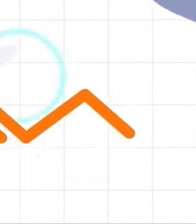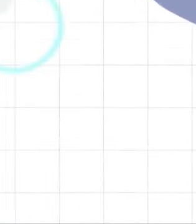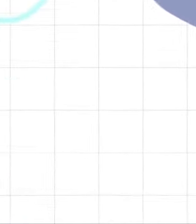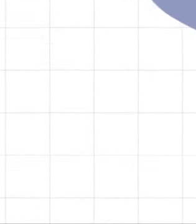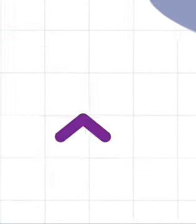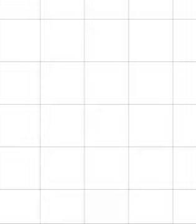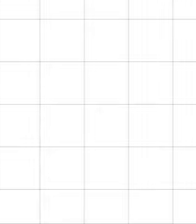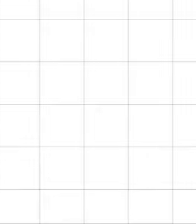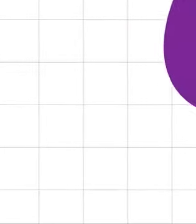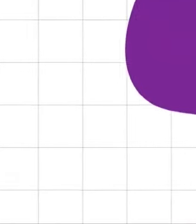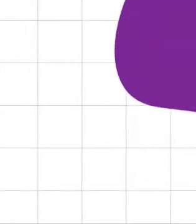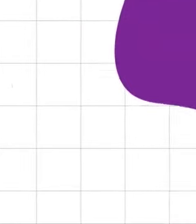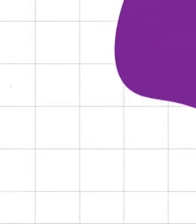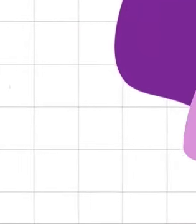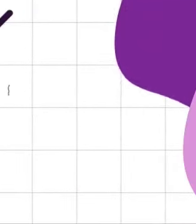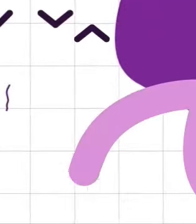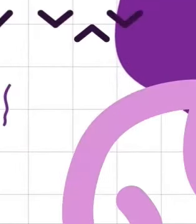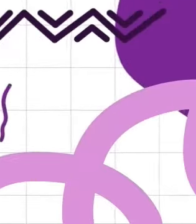Transcribed by translated —